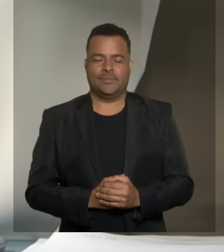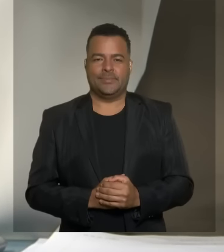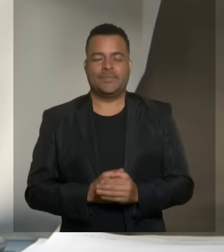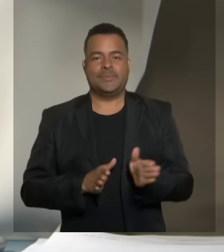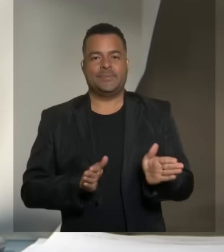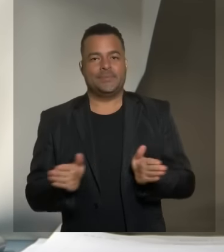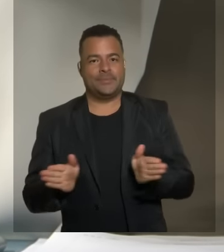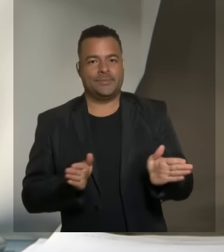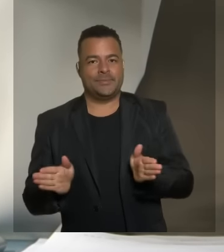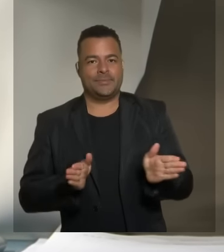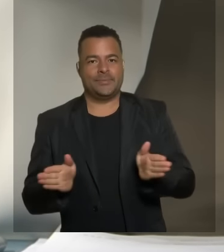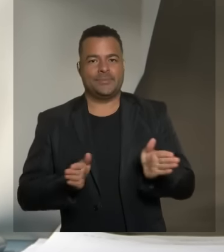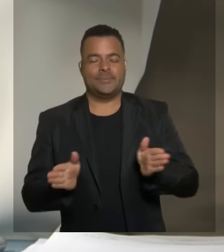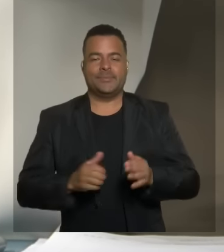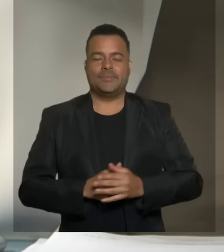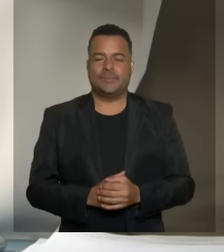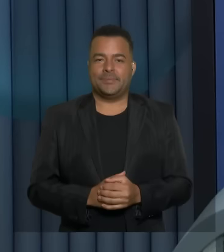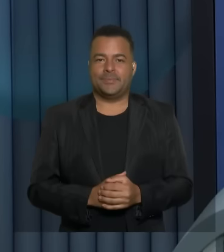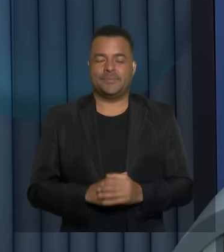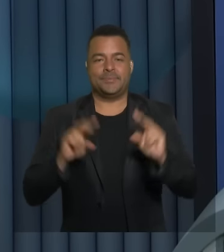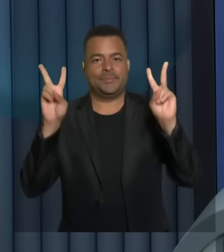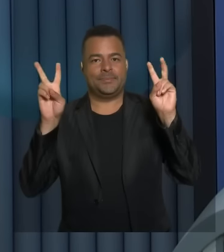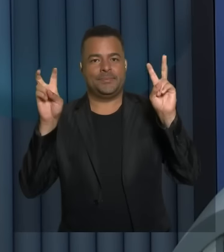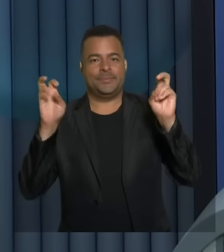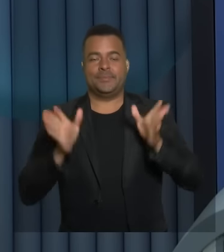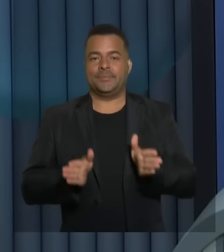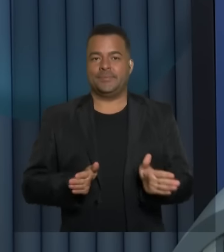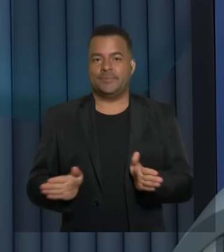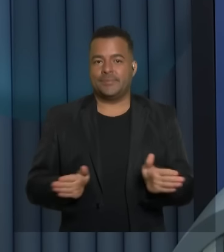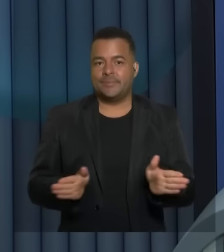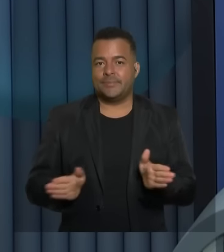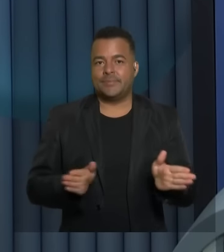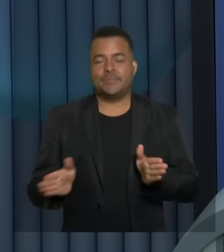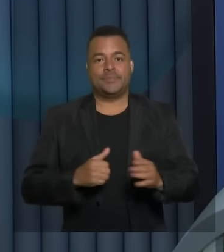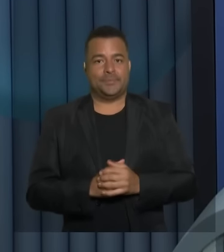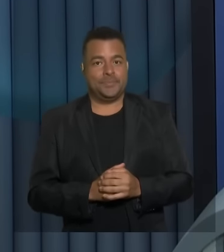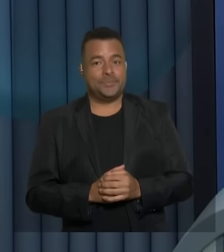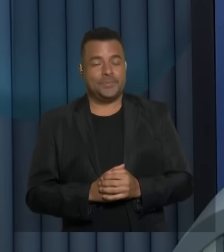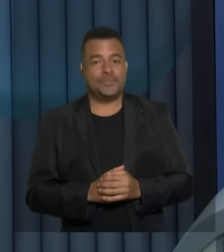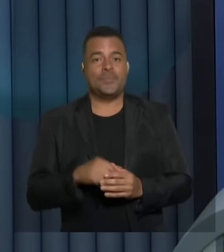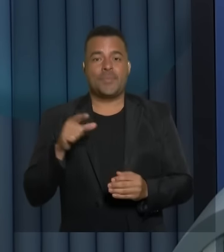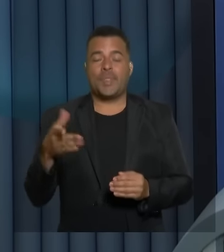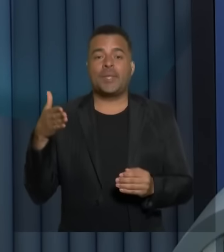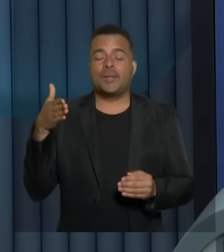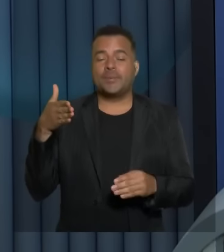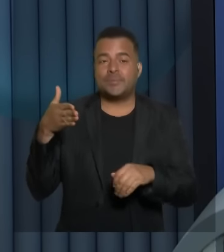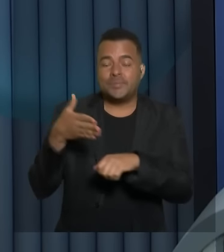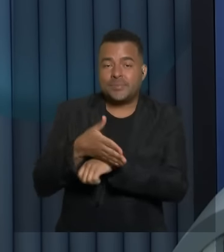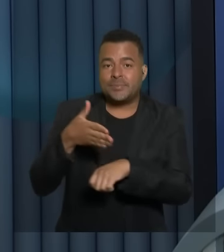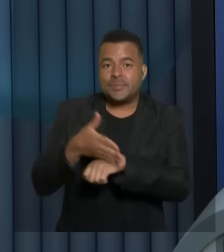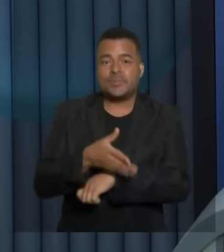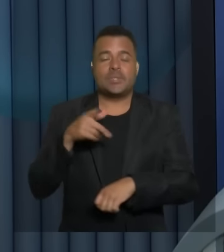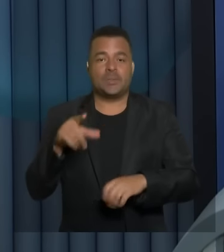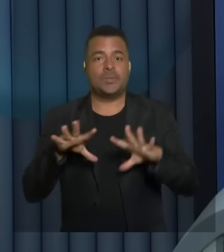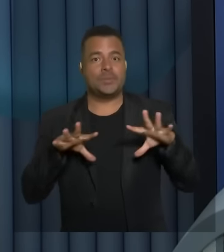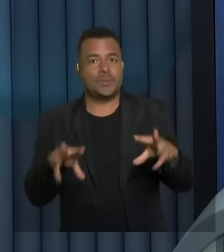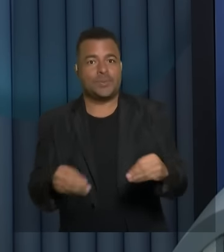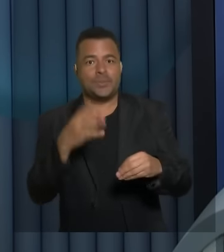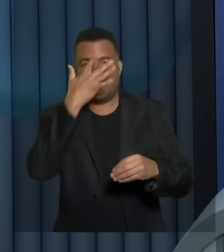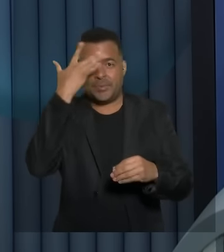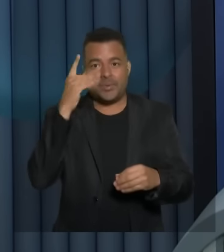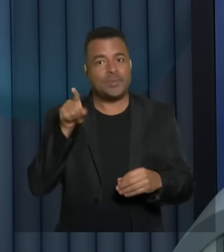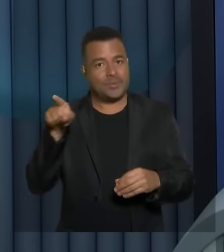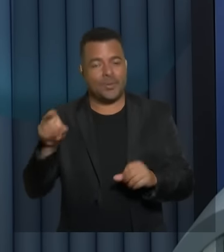Acessibilidade. Acessibilidade foi o tema sorteado para garantir a participação de todos. Nessa rodada, a senhora deve